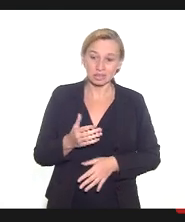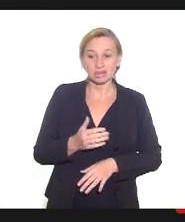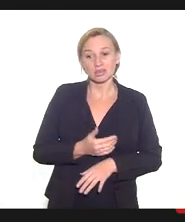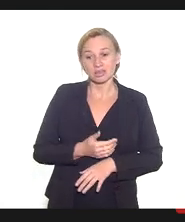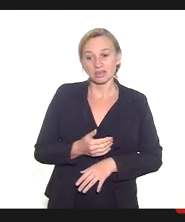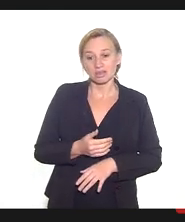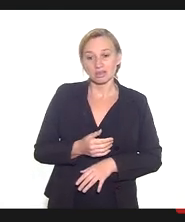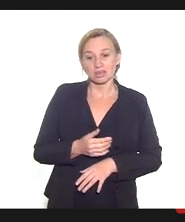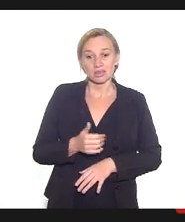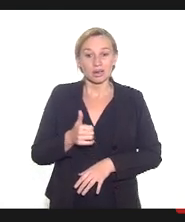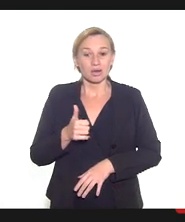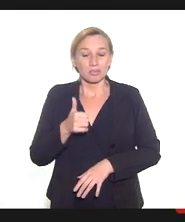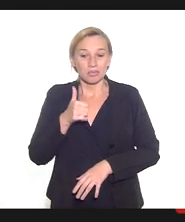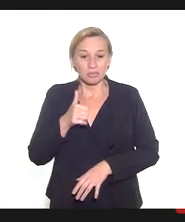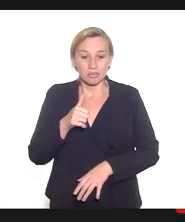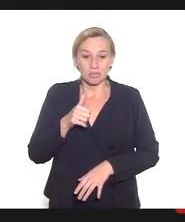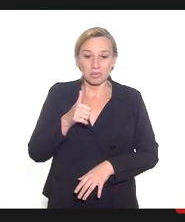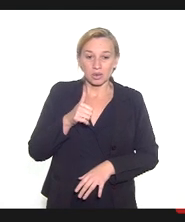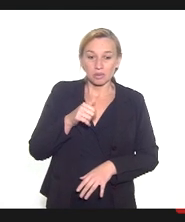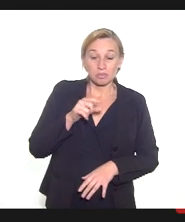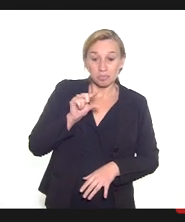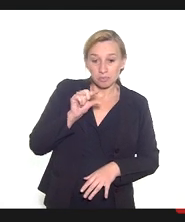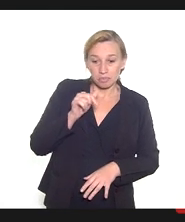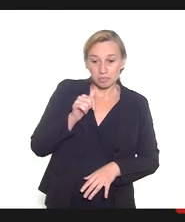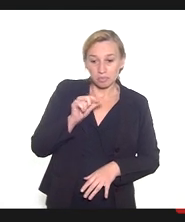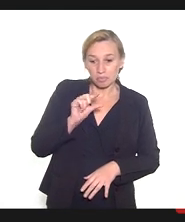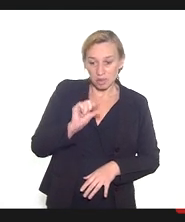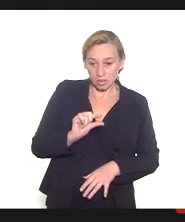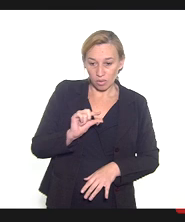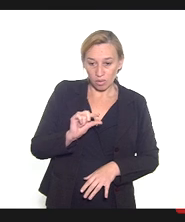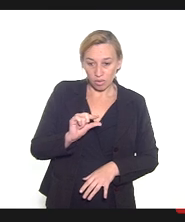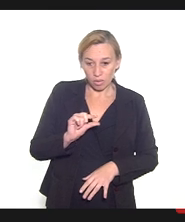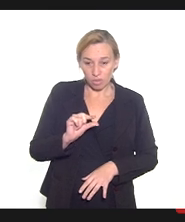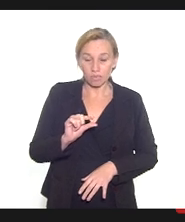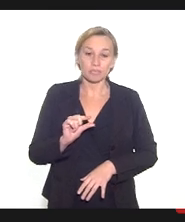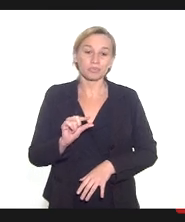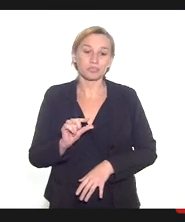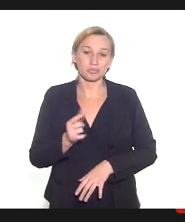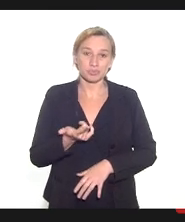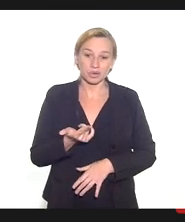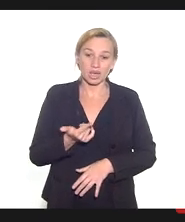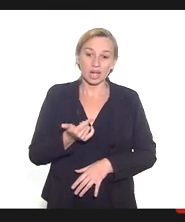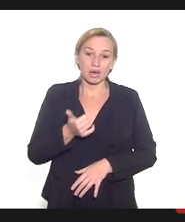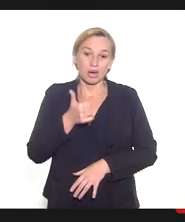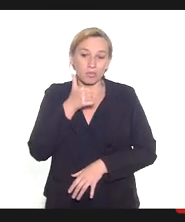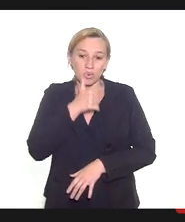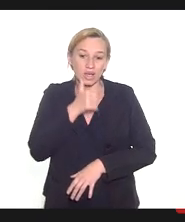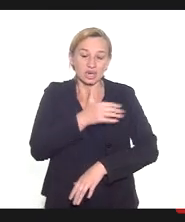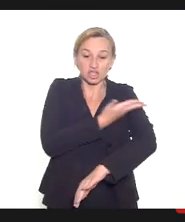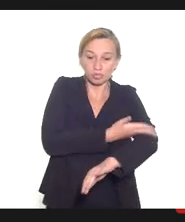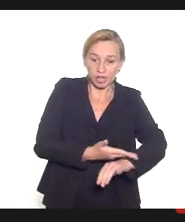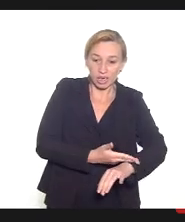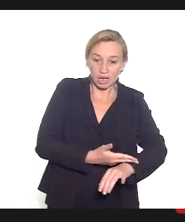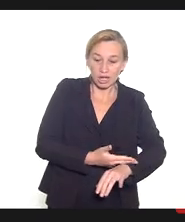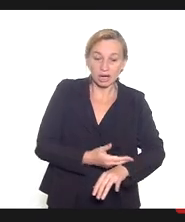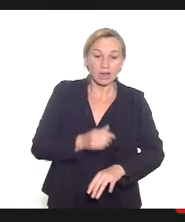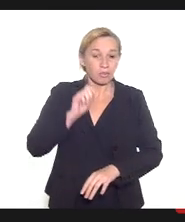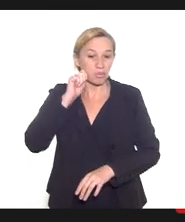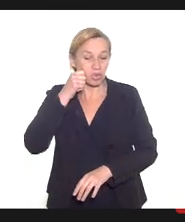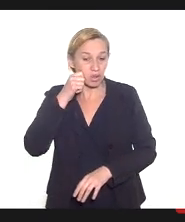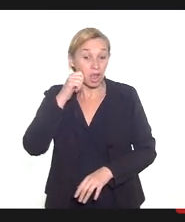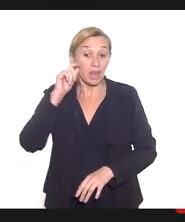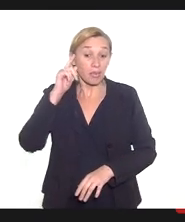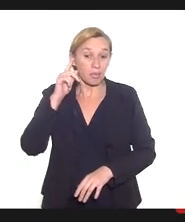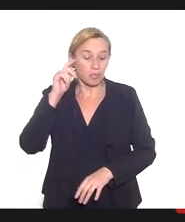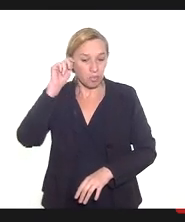risco para brancas, e também sempre o maior risco para mulheres negras, para aquelas que